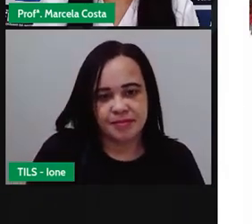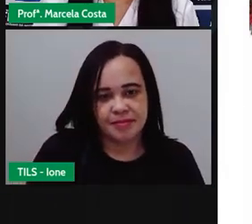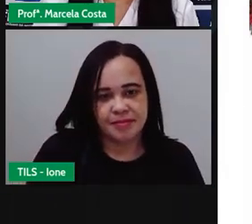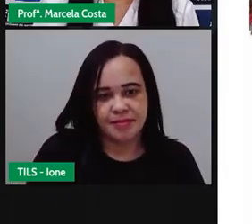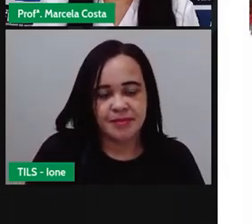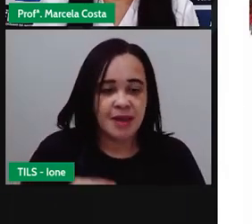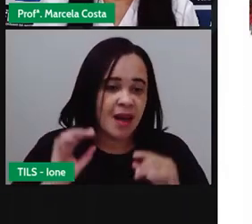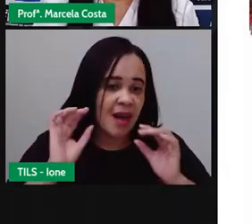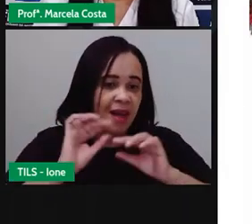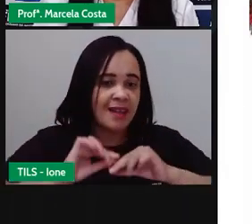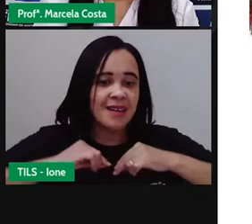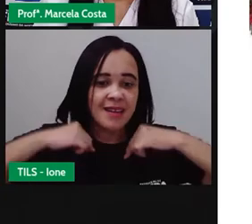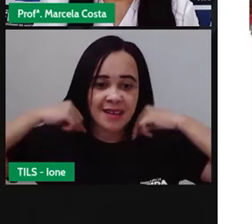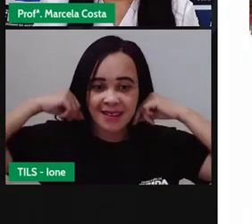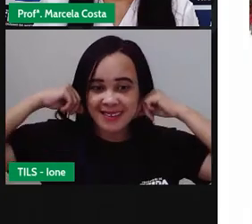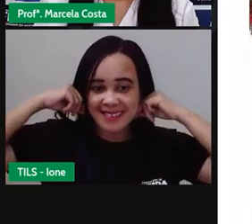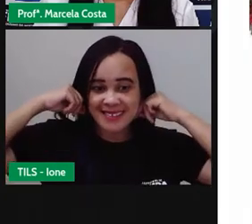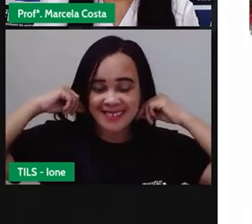laço,